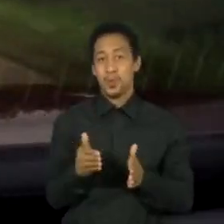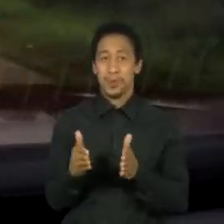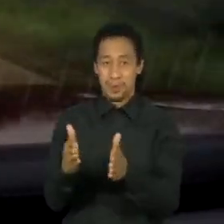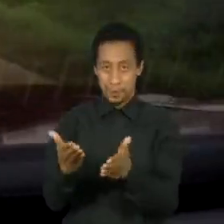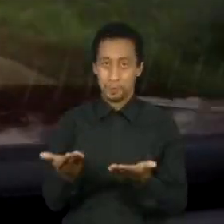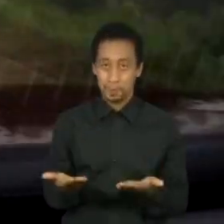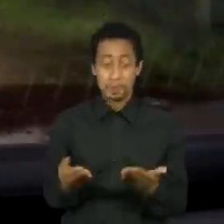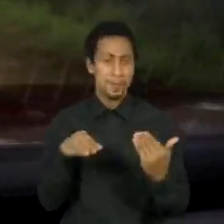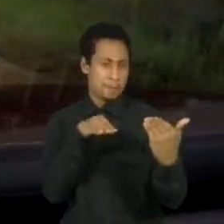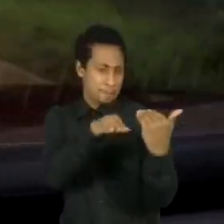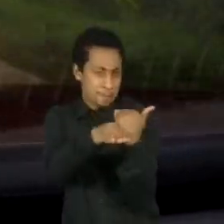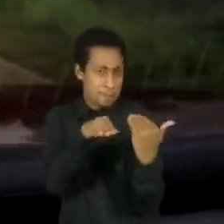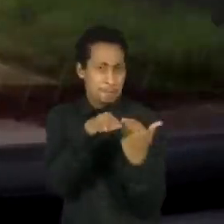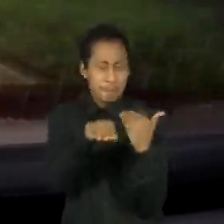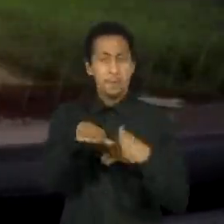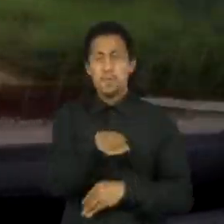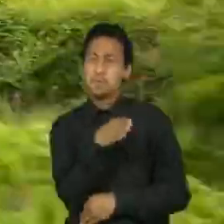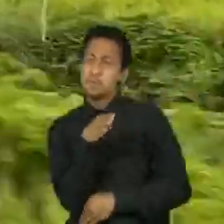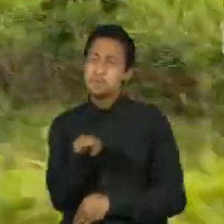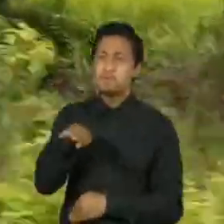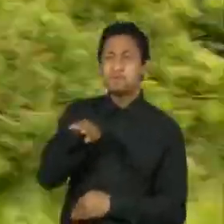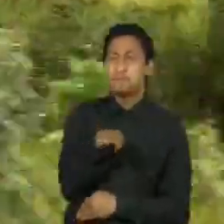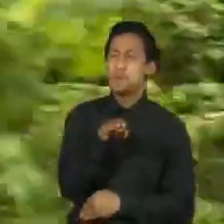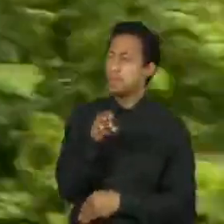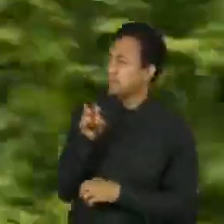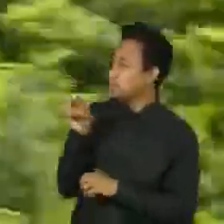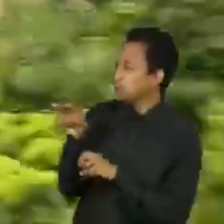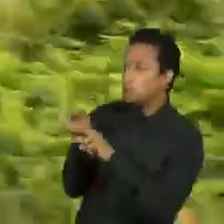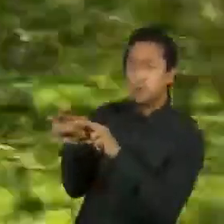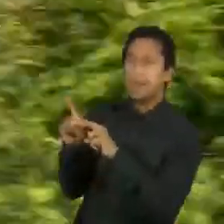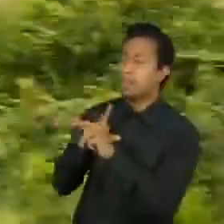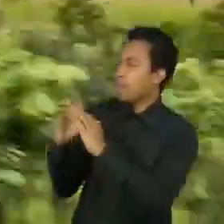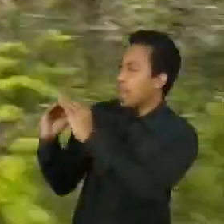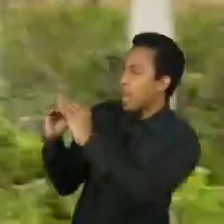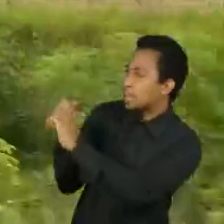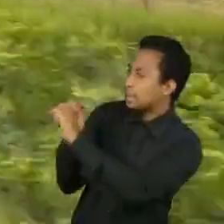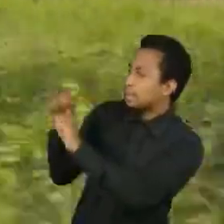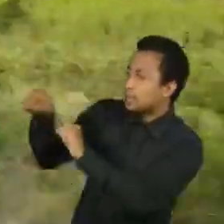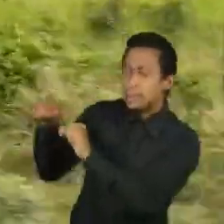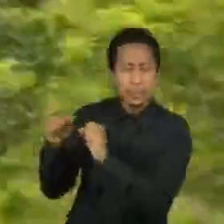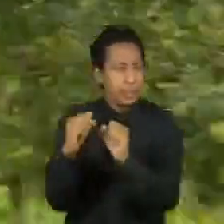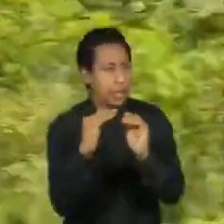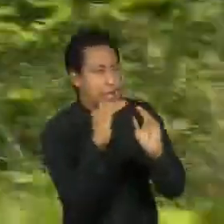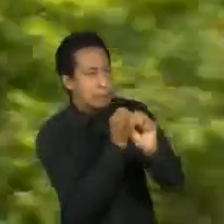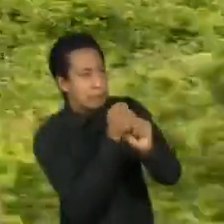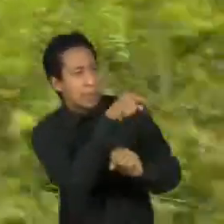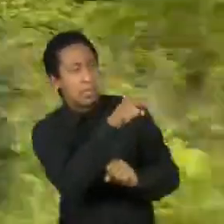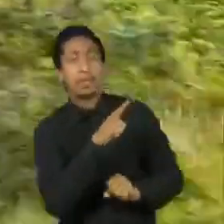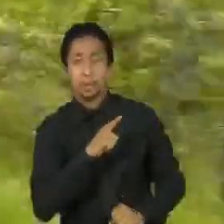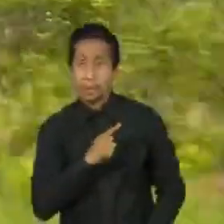Varando as rodovias, o cinza do concreto avança sobre o verde da floresta.